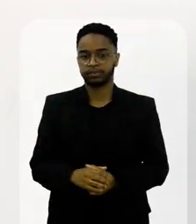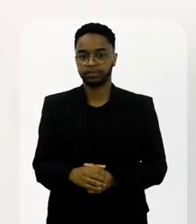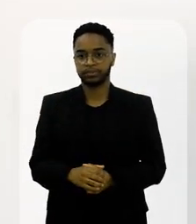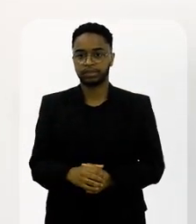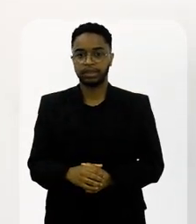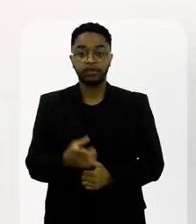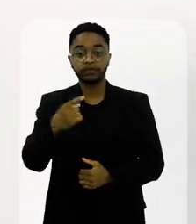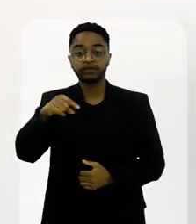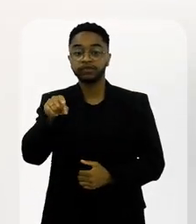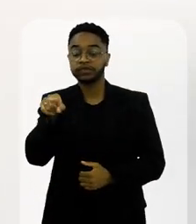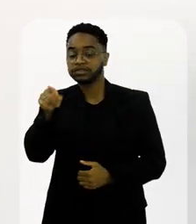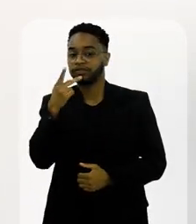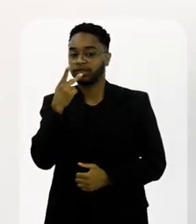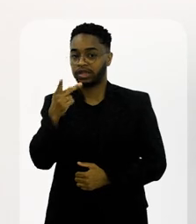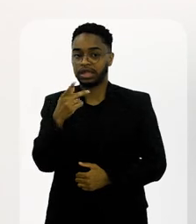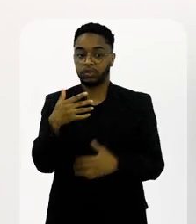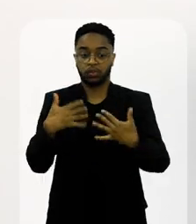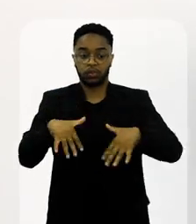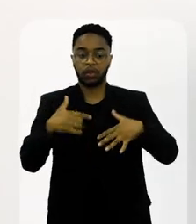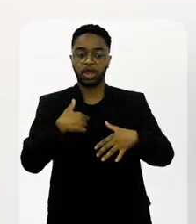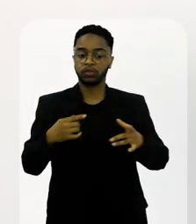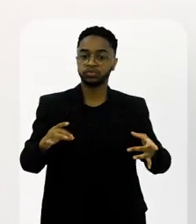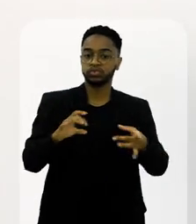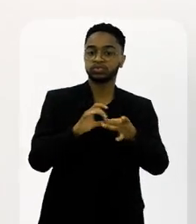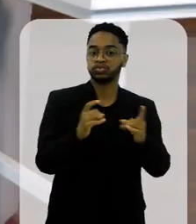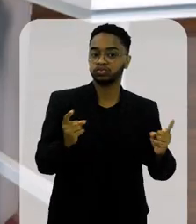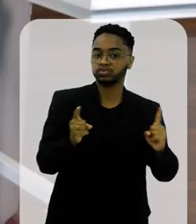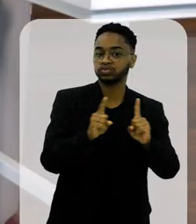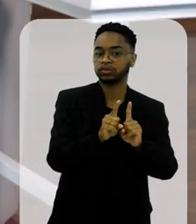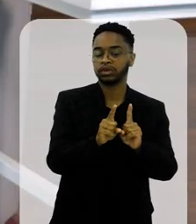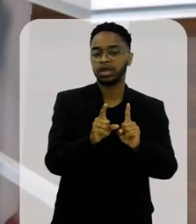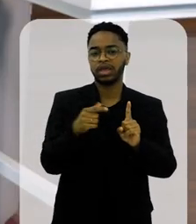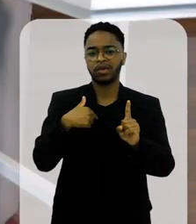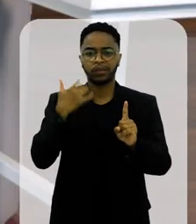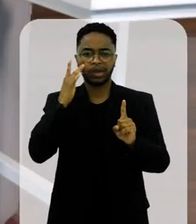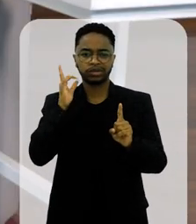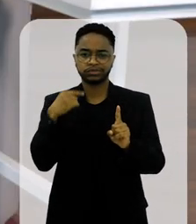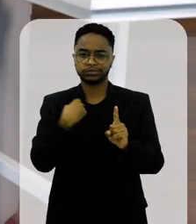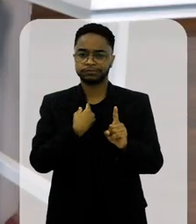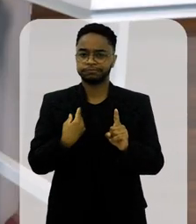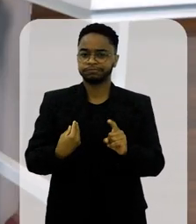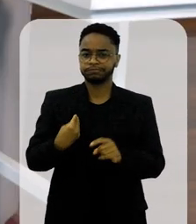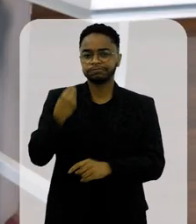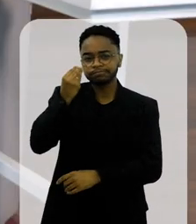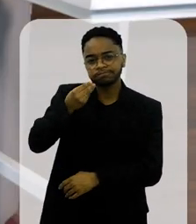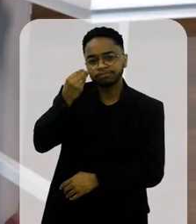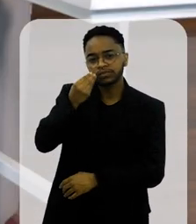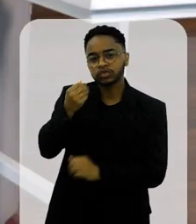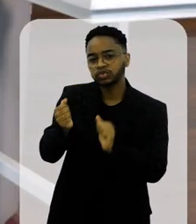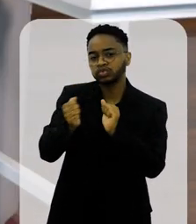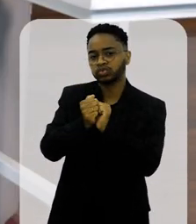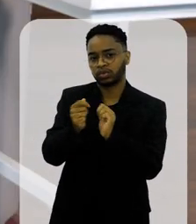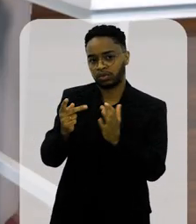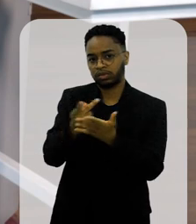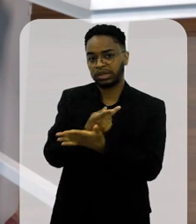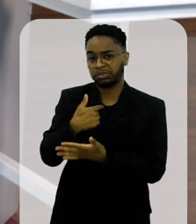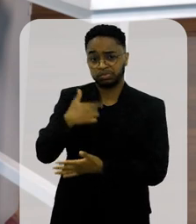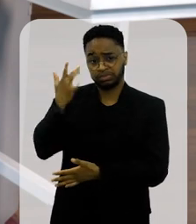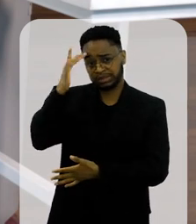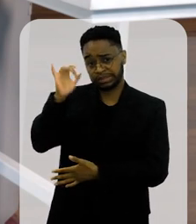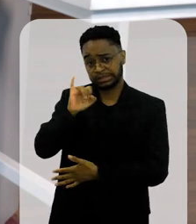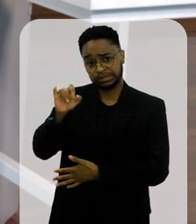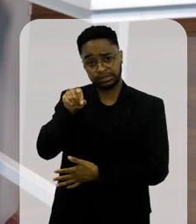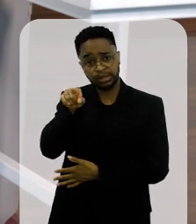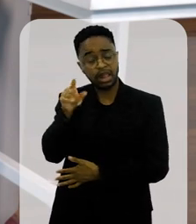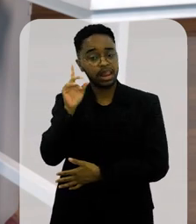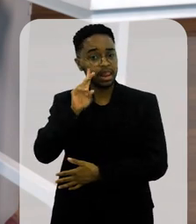você está falando sobre caramba, eu faço parte disso. Eu acho que nós vivemos uma sensação juntos, muito bonita, não sei se